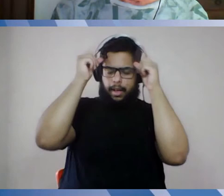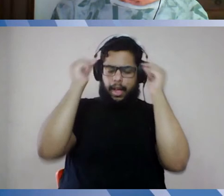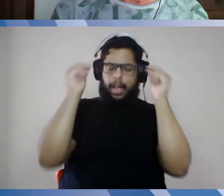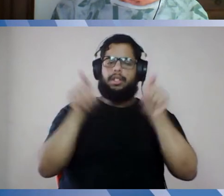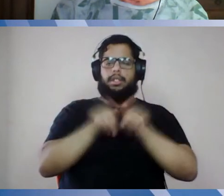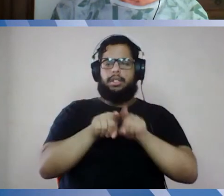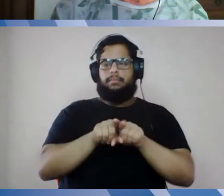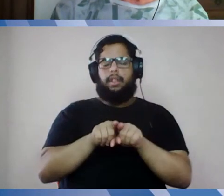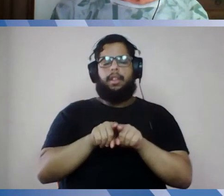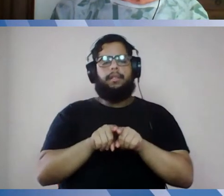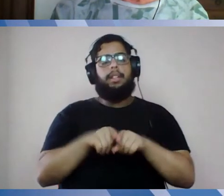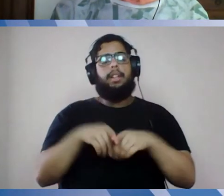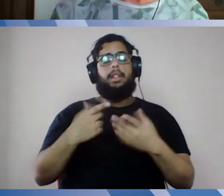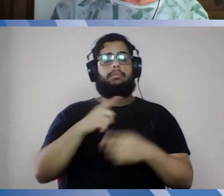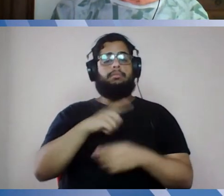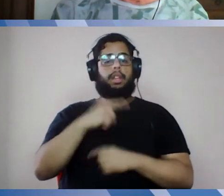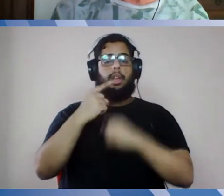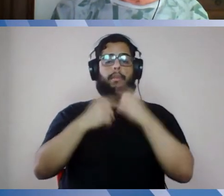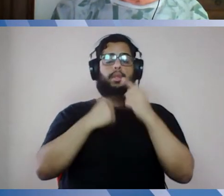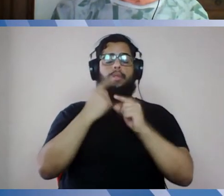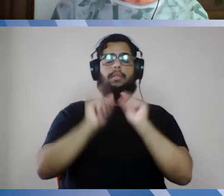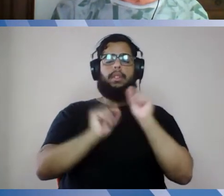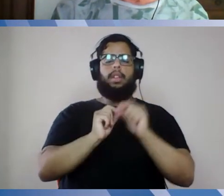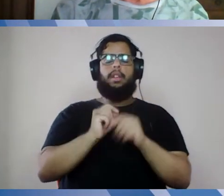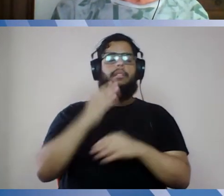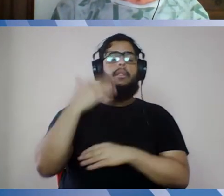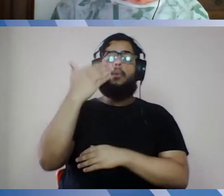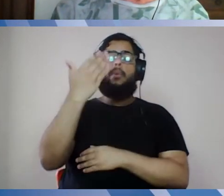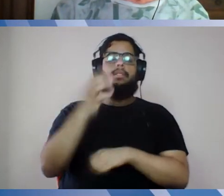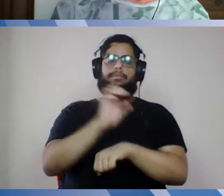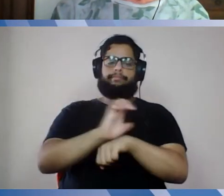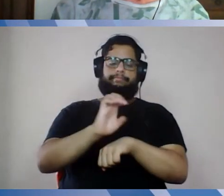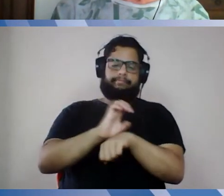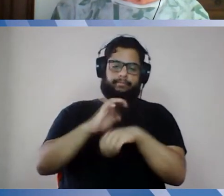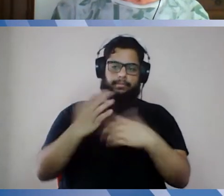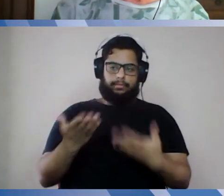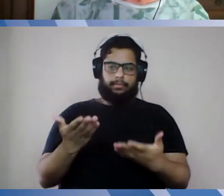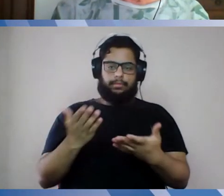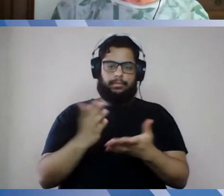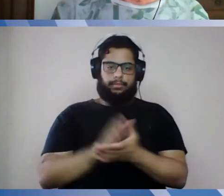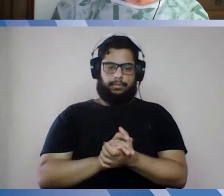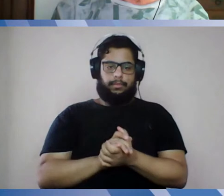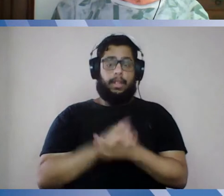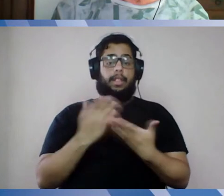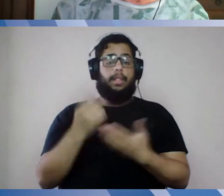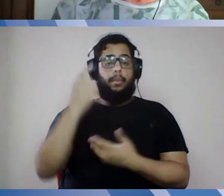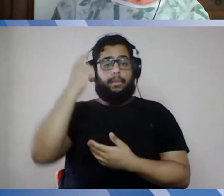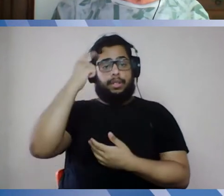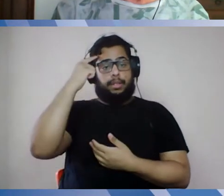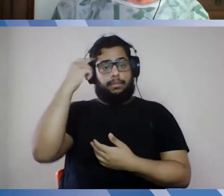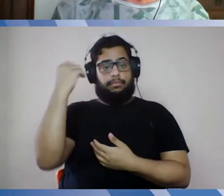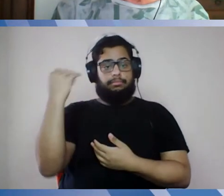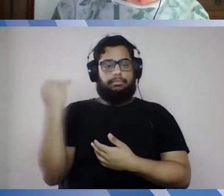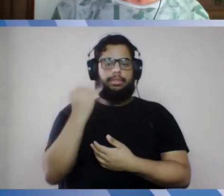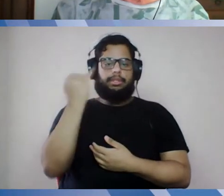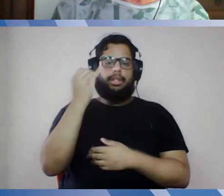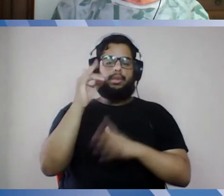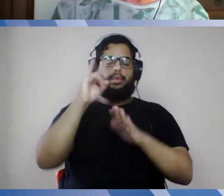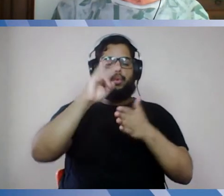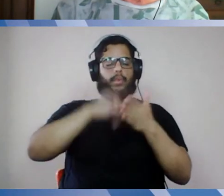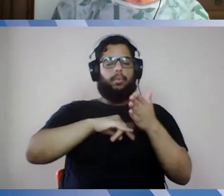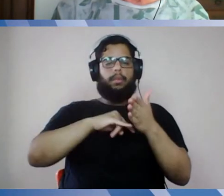ali uma dúvida de quando seria esse estágio. Então, a ideia fundamental do documento é que seja de um